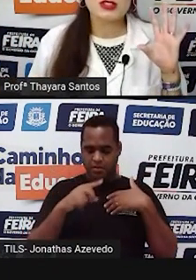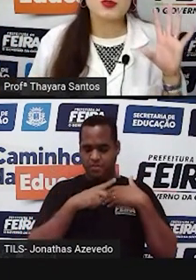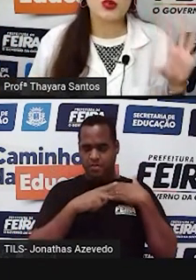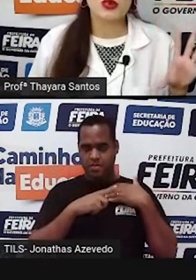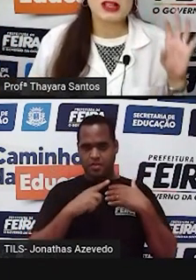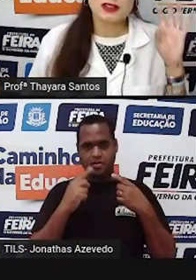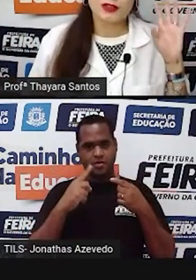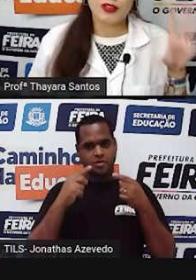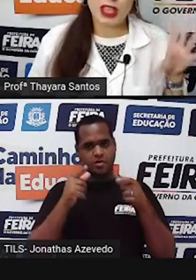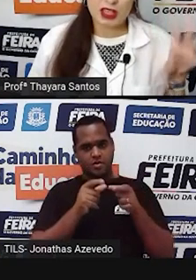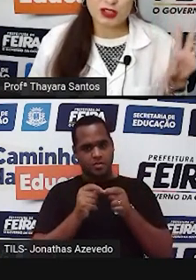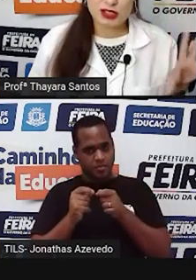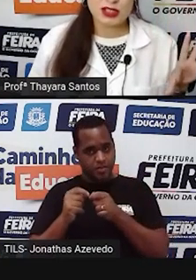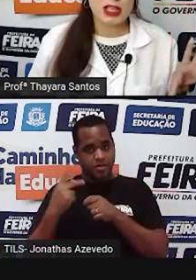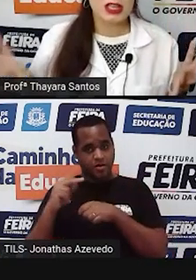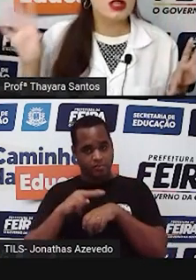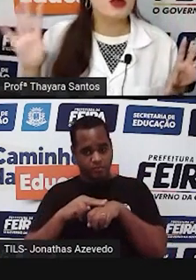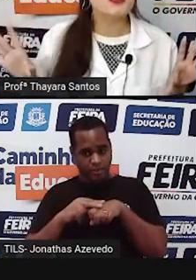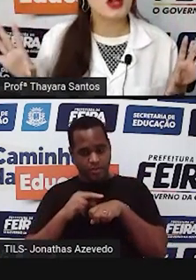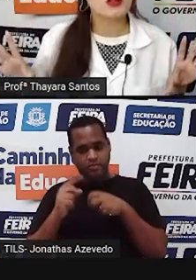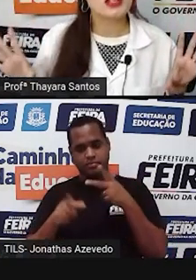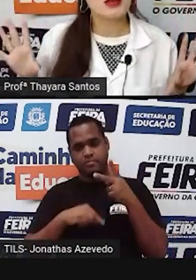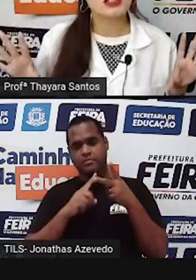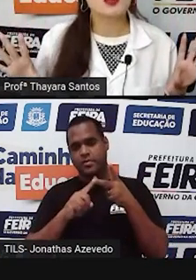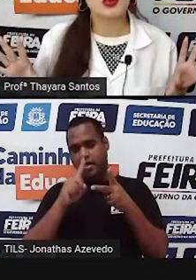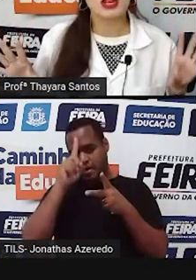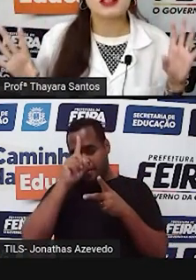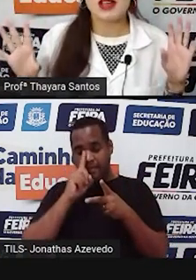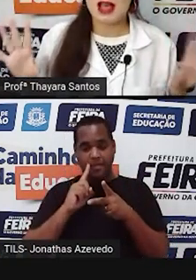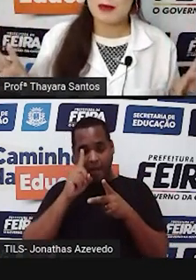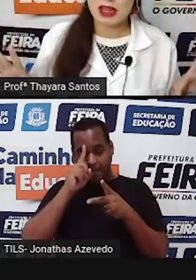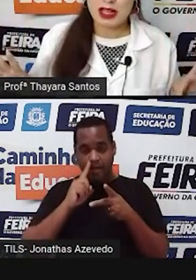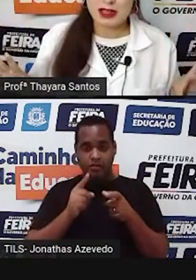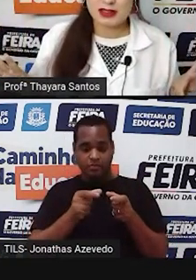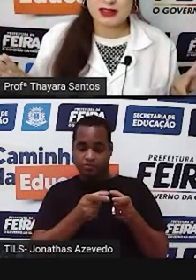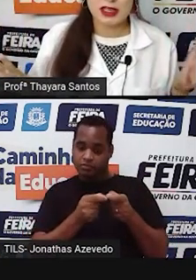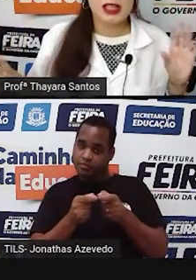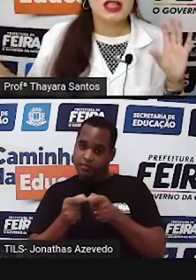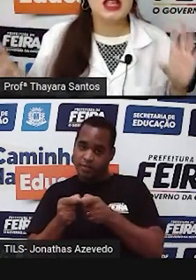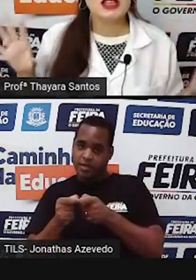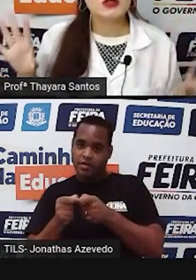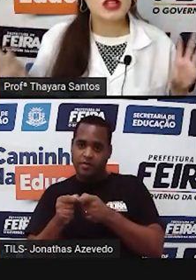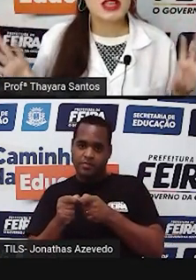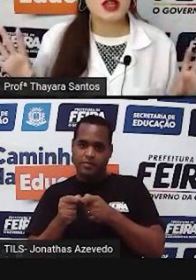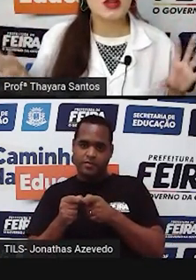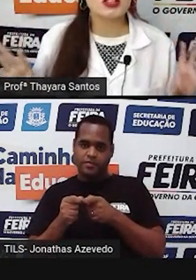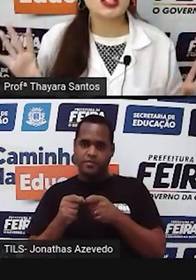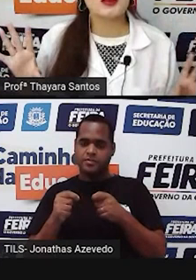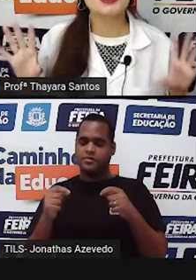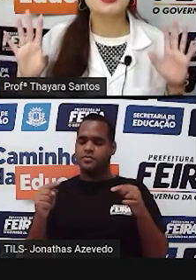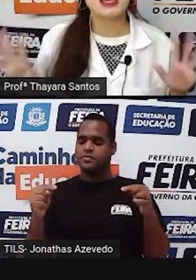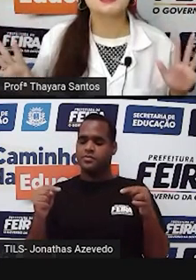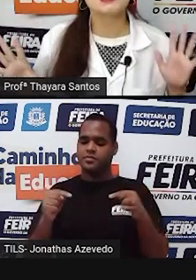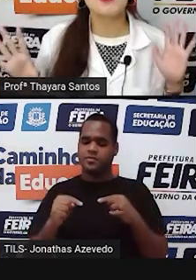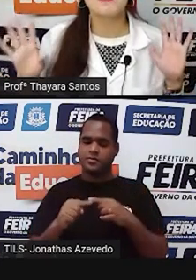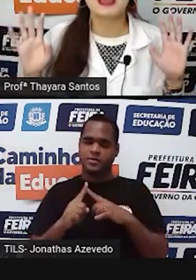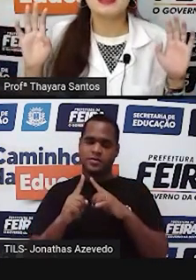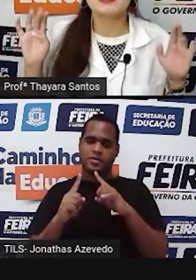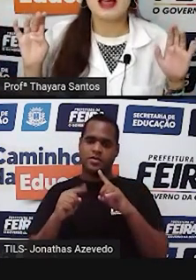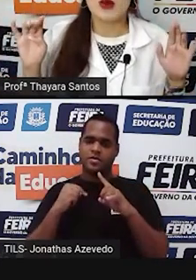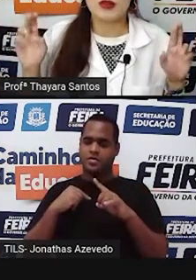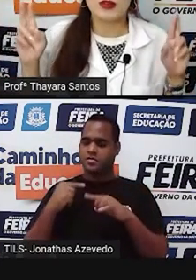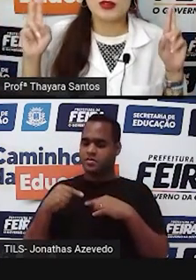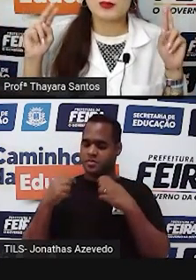sementes puras verdes e depois pegou sementes puras amarelas. E isso daí é o que a gente chama de geração